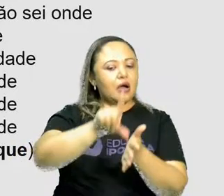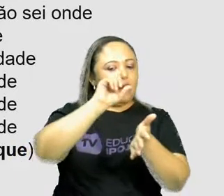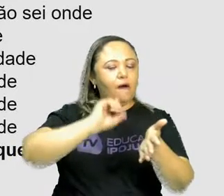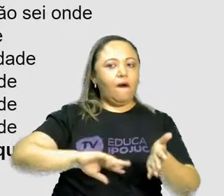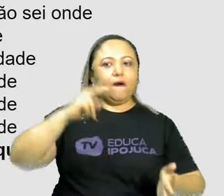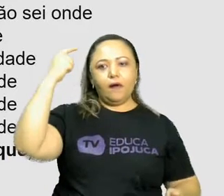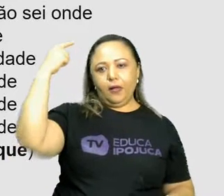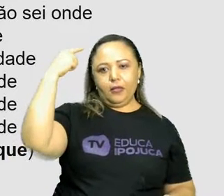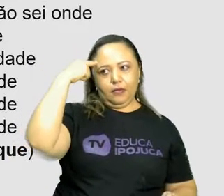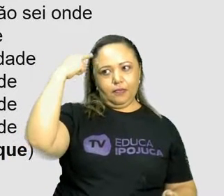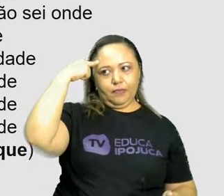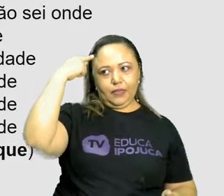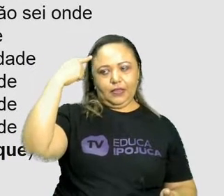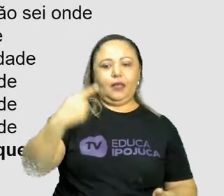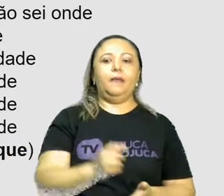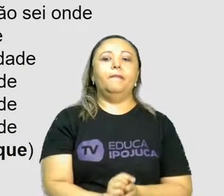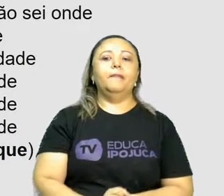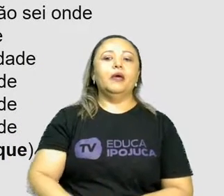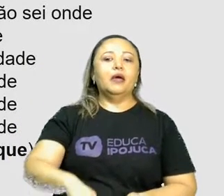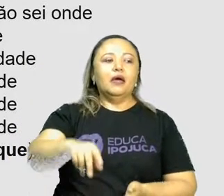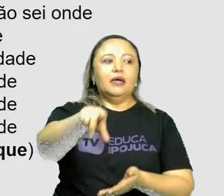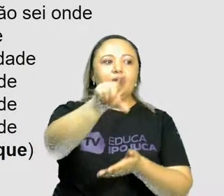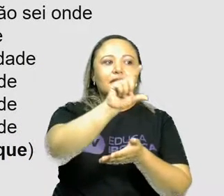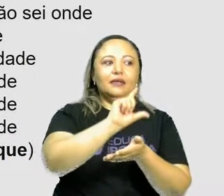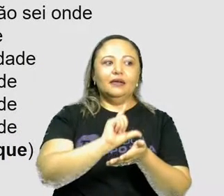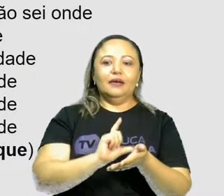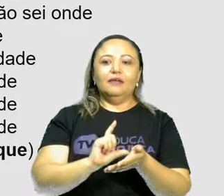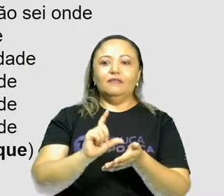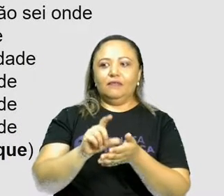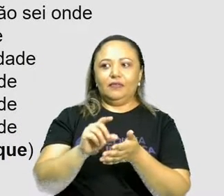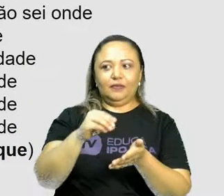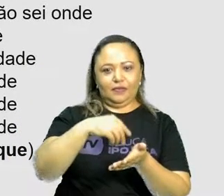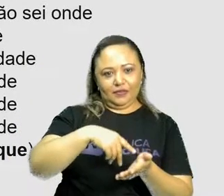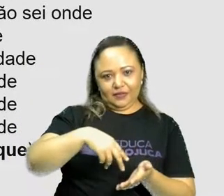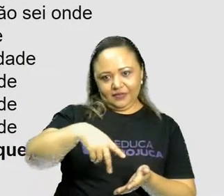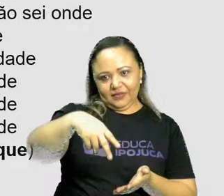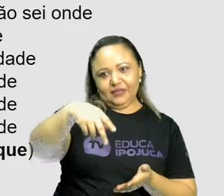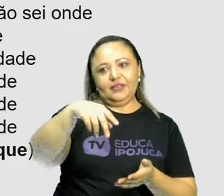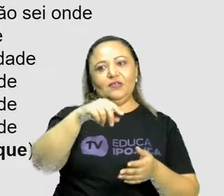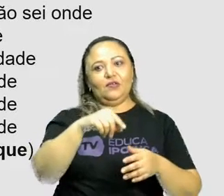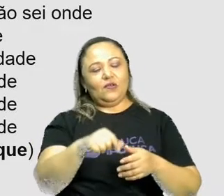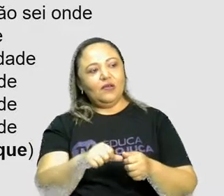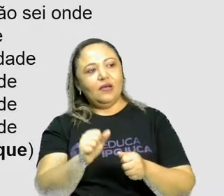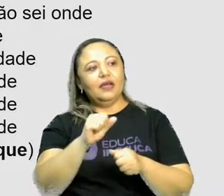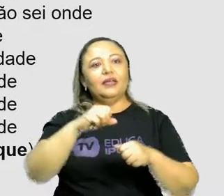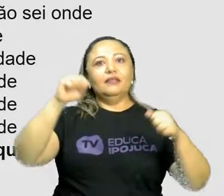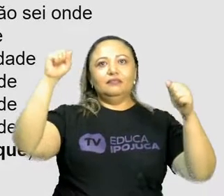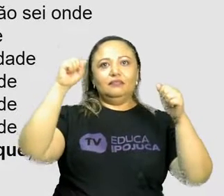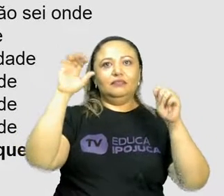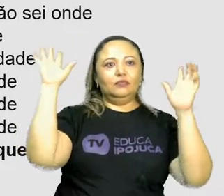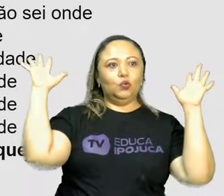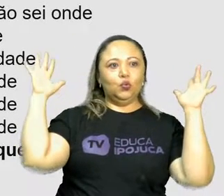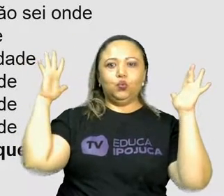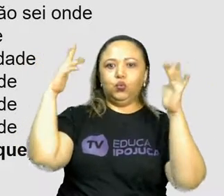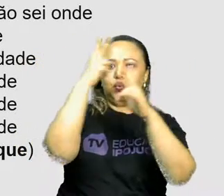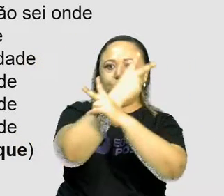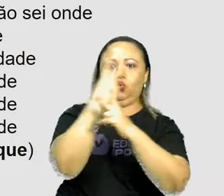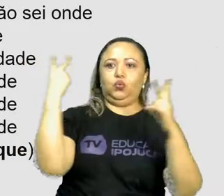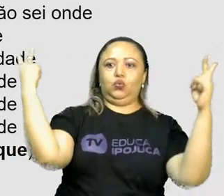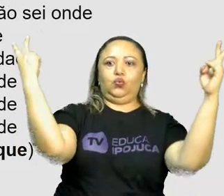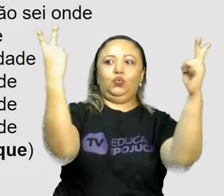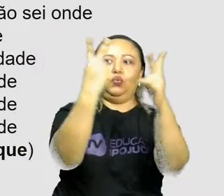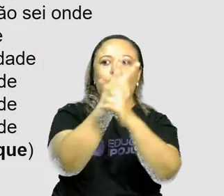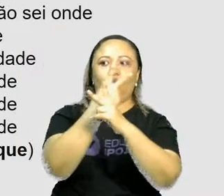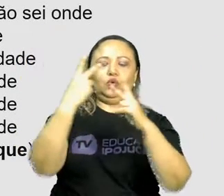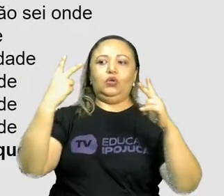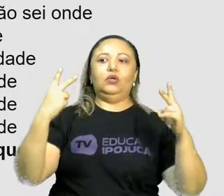vim de não sei onde. Devagar é que não se vai longe. Eu semei o vento na minha cidade. Vou para a rua